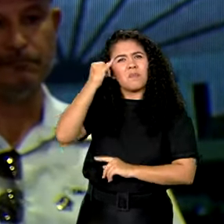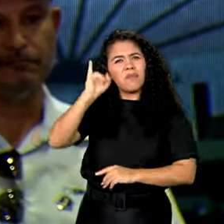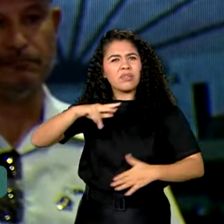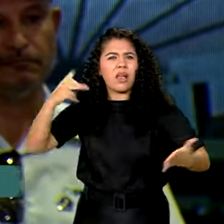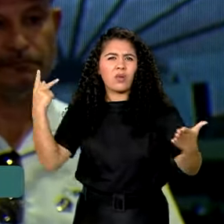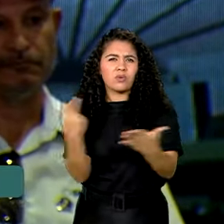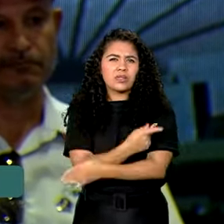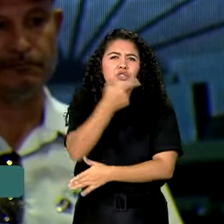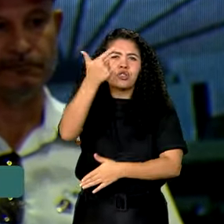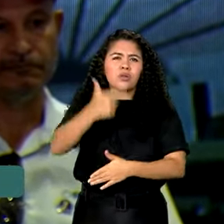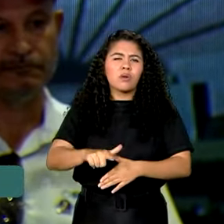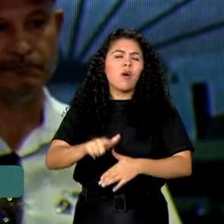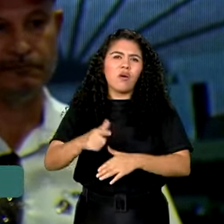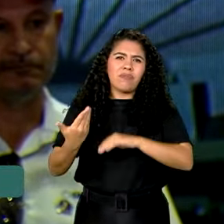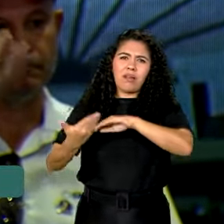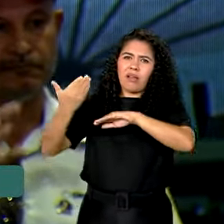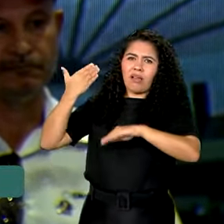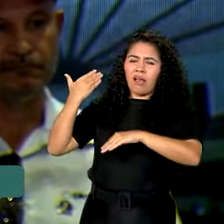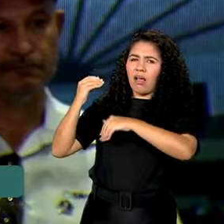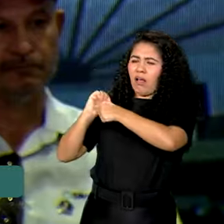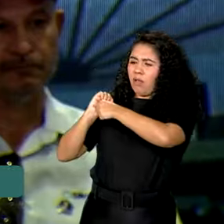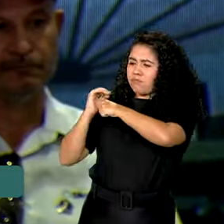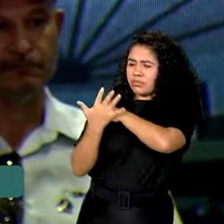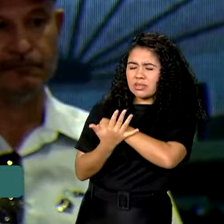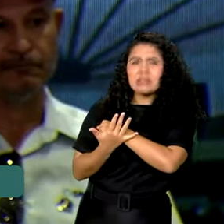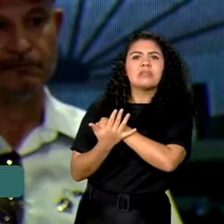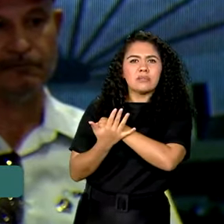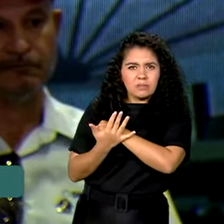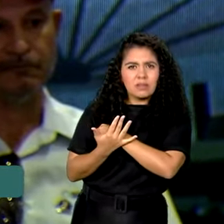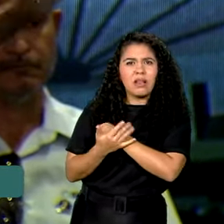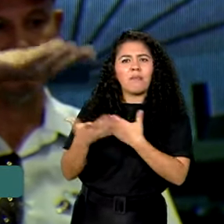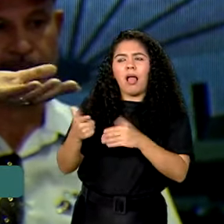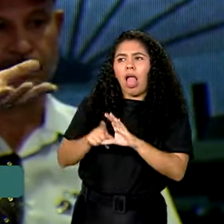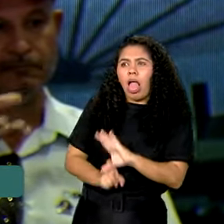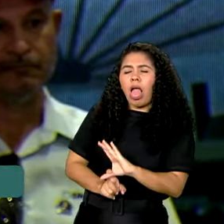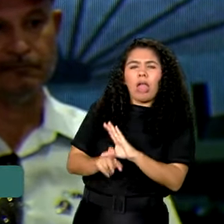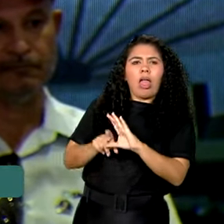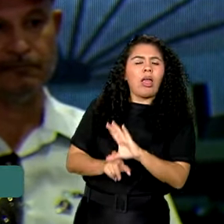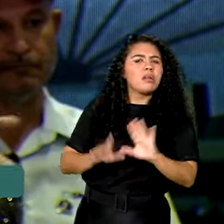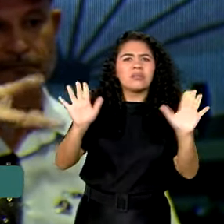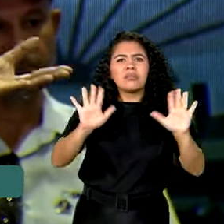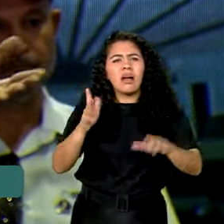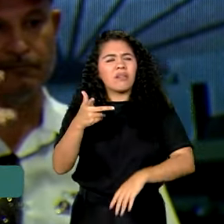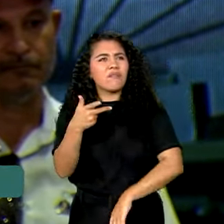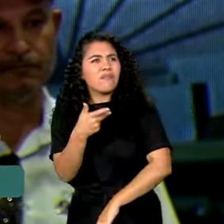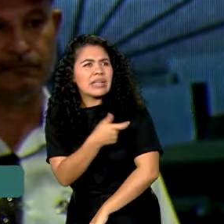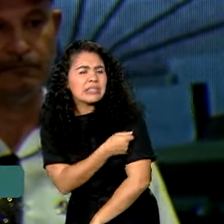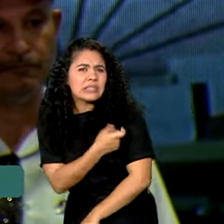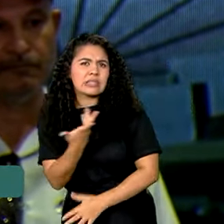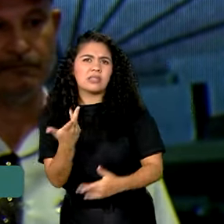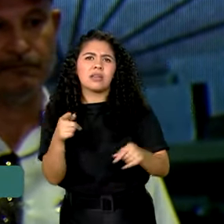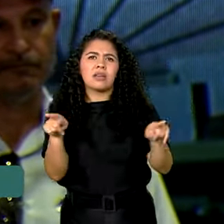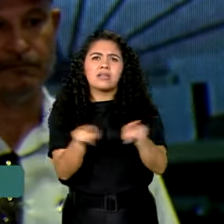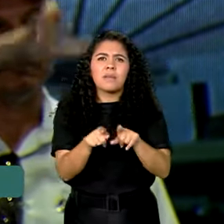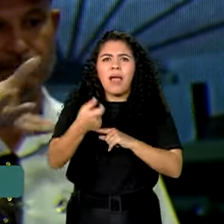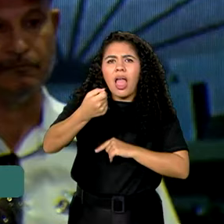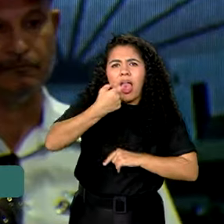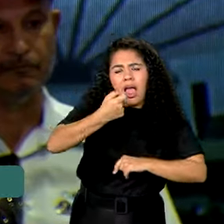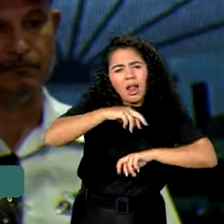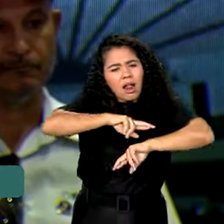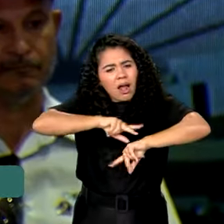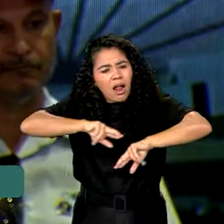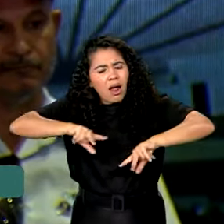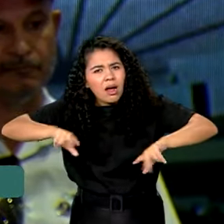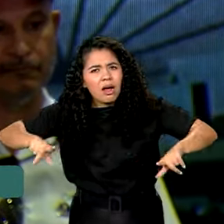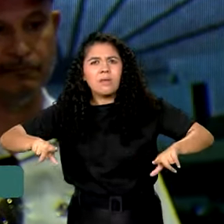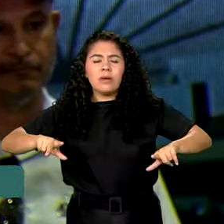durante a pandemia de Covid-19, em relação à dependência não só de vacinas e fármacos, mas mesmo